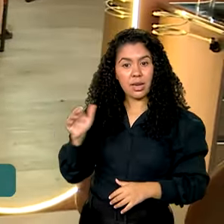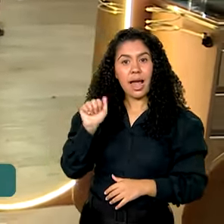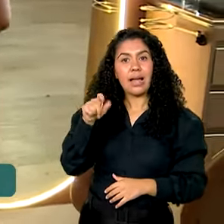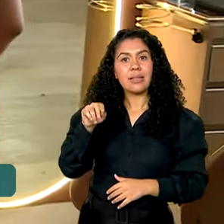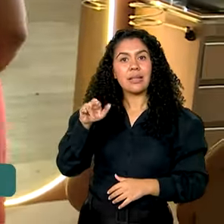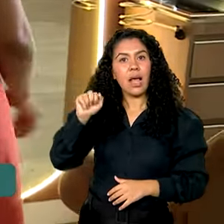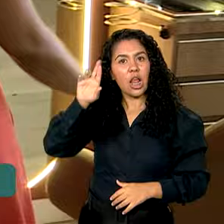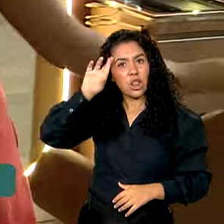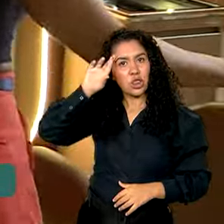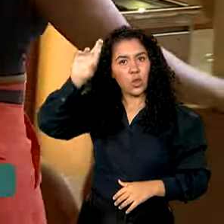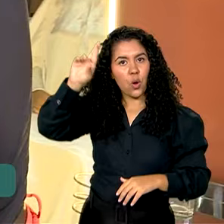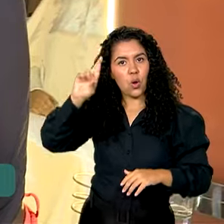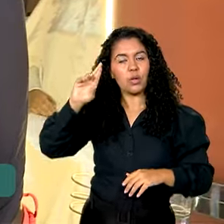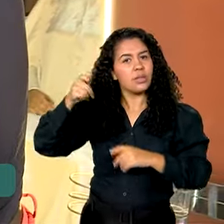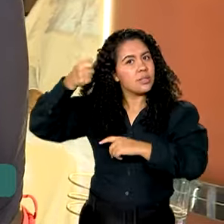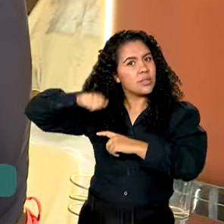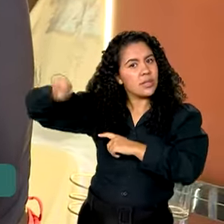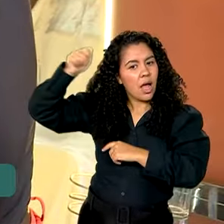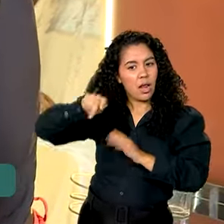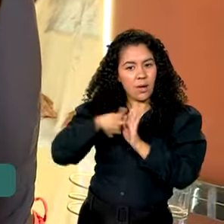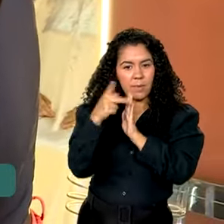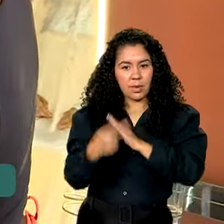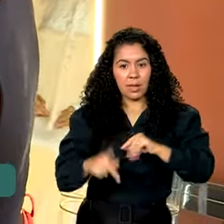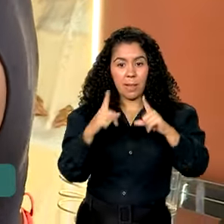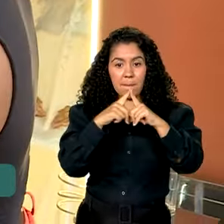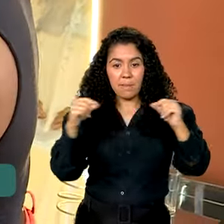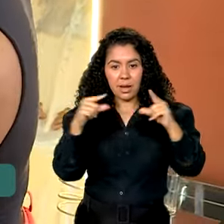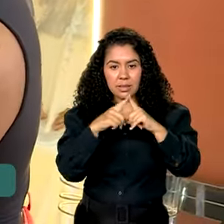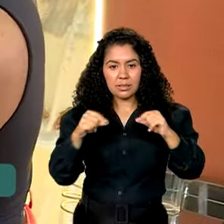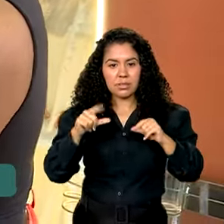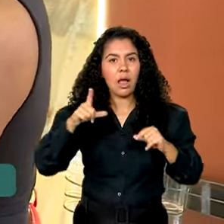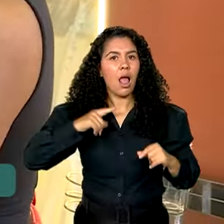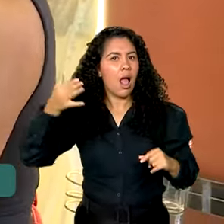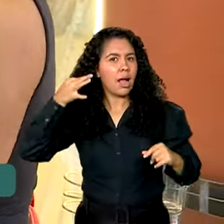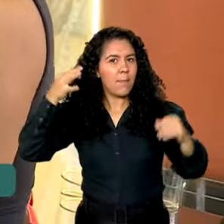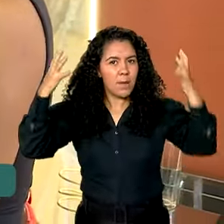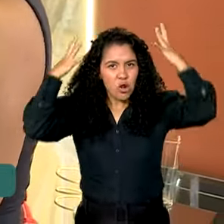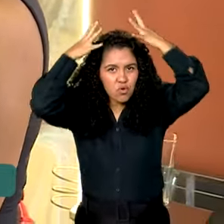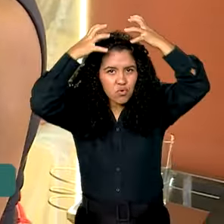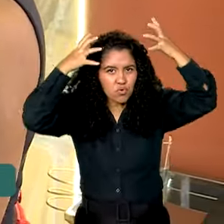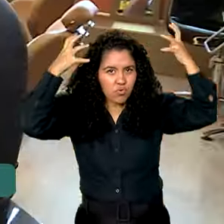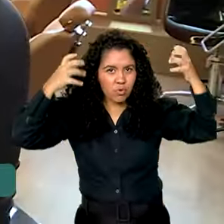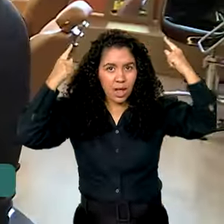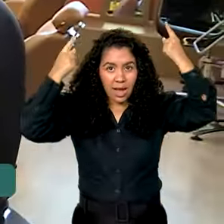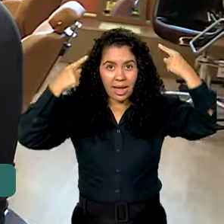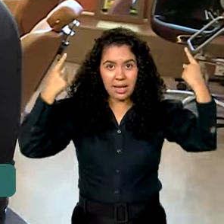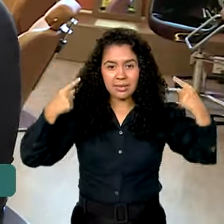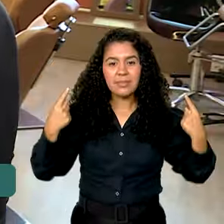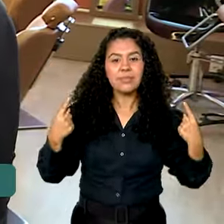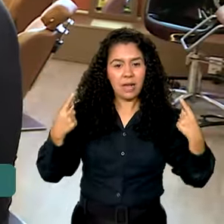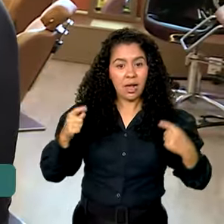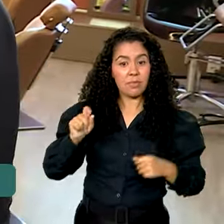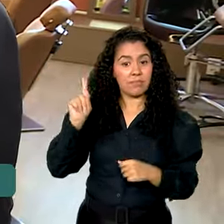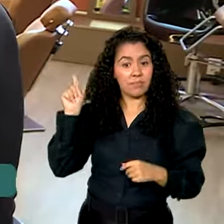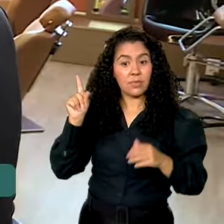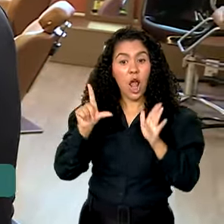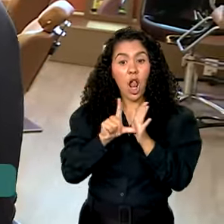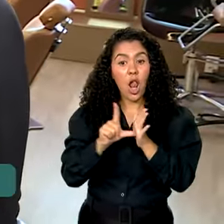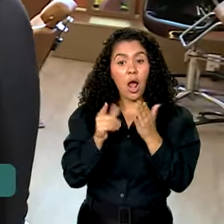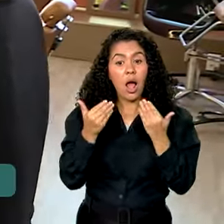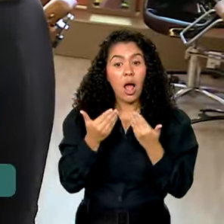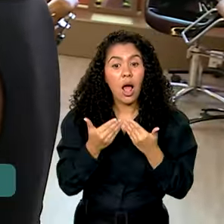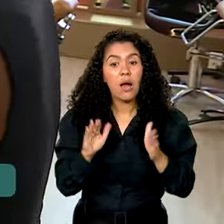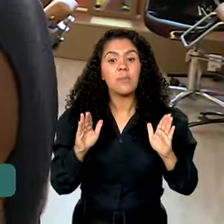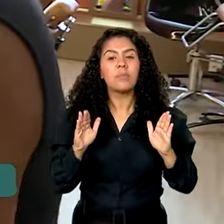de beleza que fica em Brasília. O espaço é dedicado aos cabelos crespos e cacheados. O negócio foi aberto quando